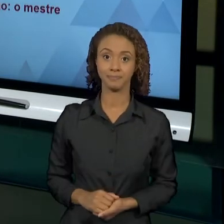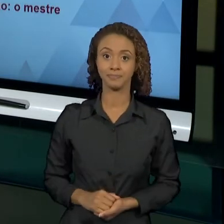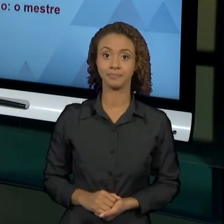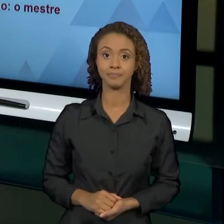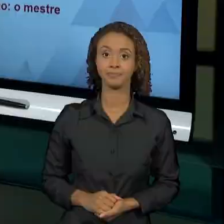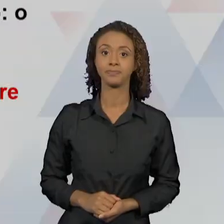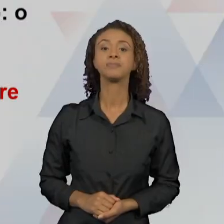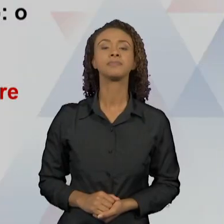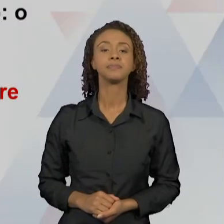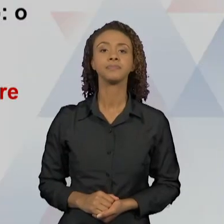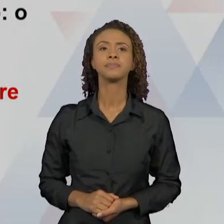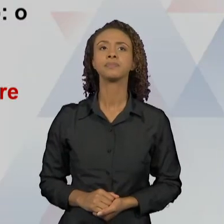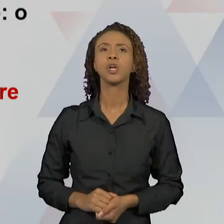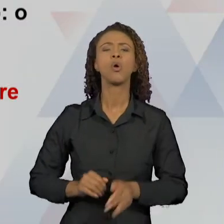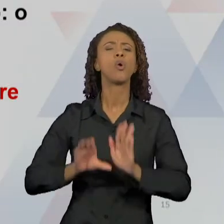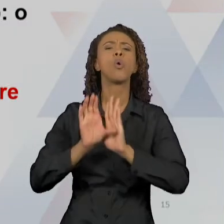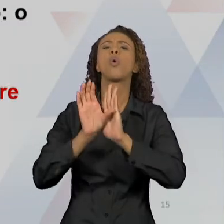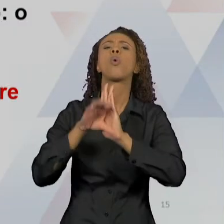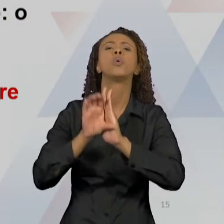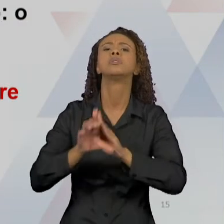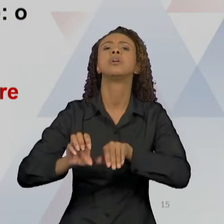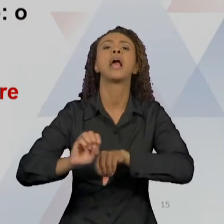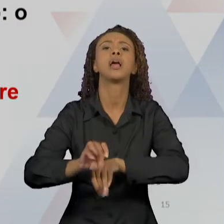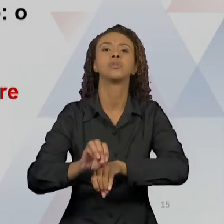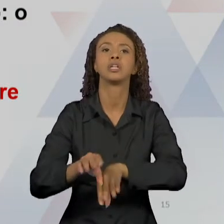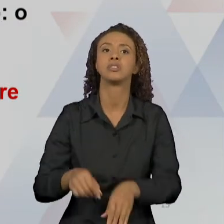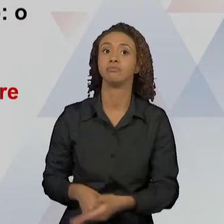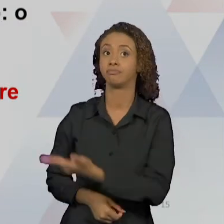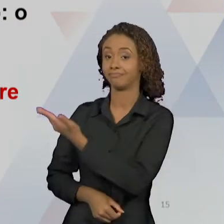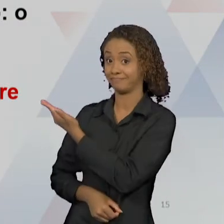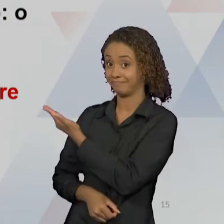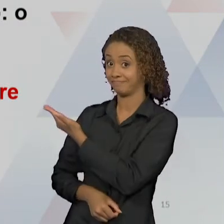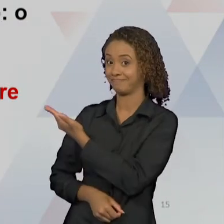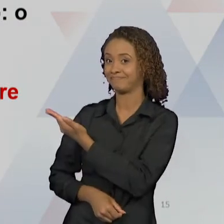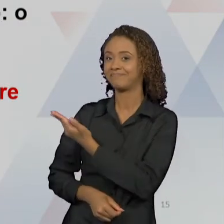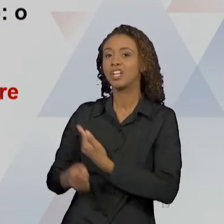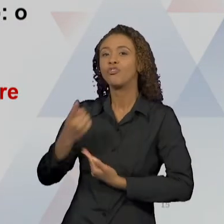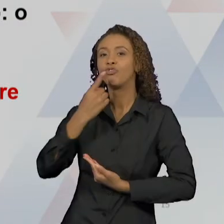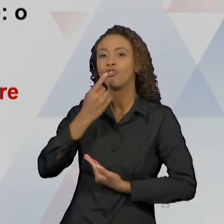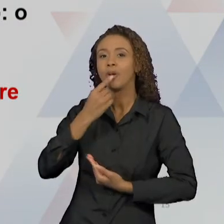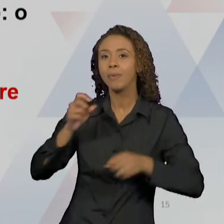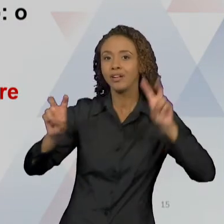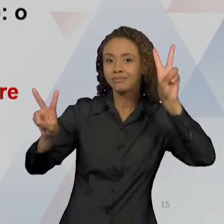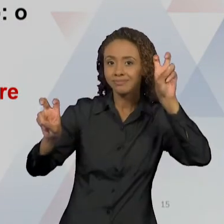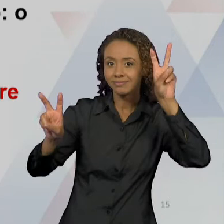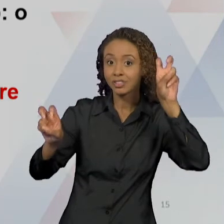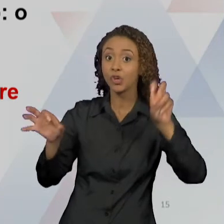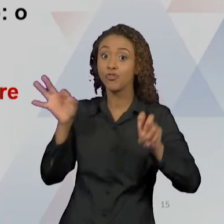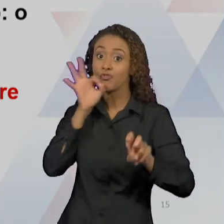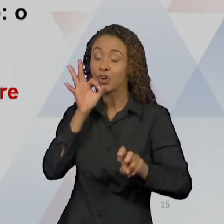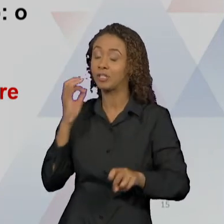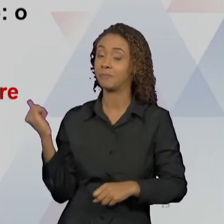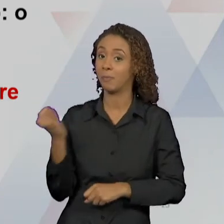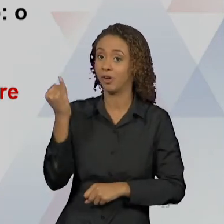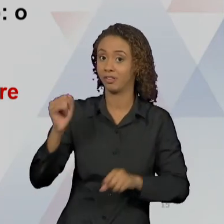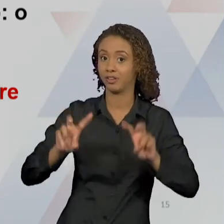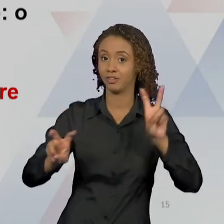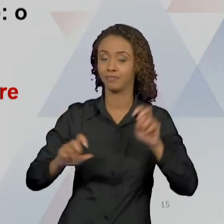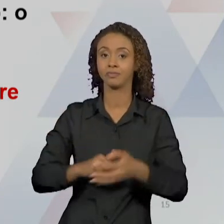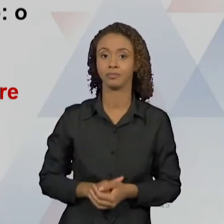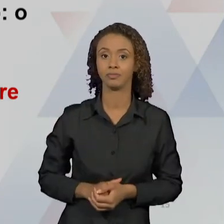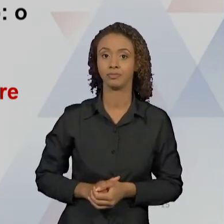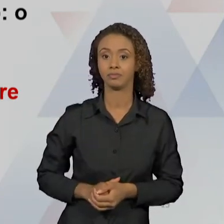Concepção de educação, essa frase é uma frase bem marcante do Freud, né, educar ao lado de